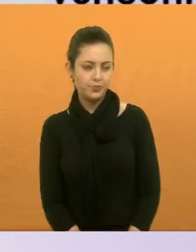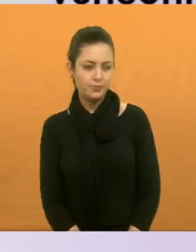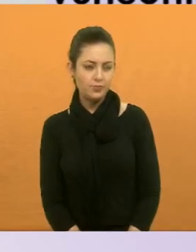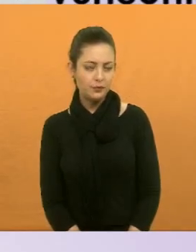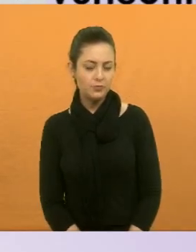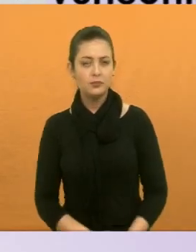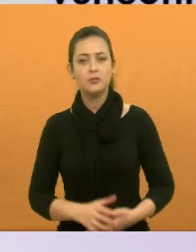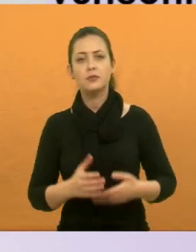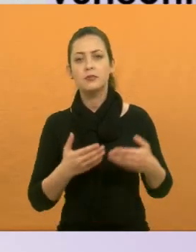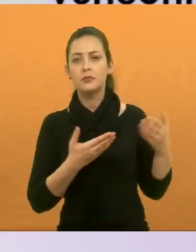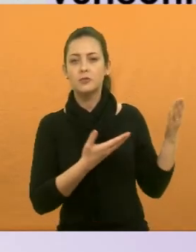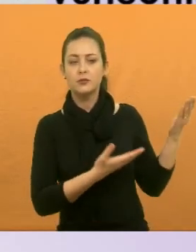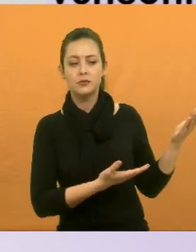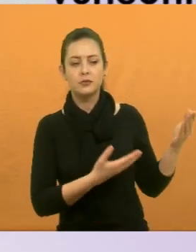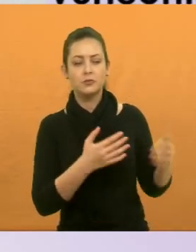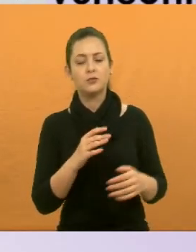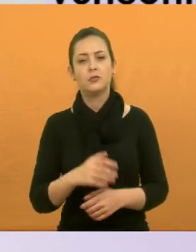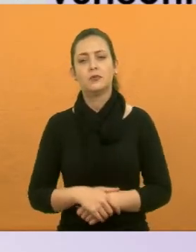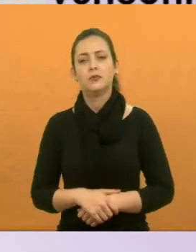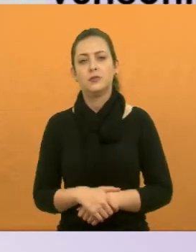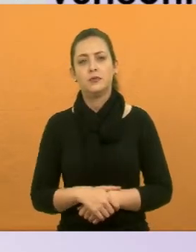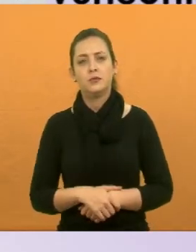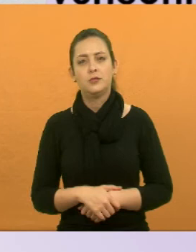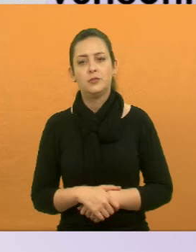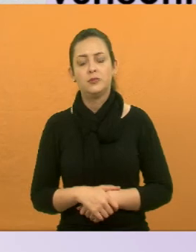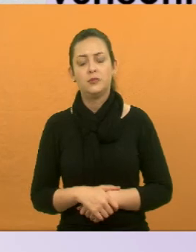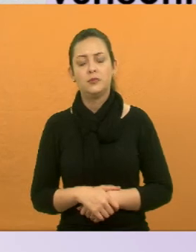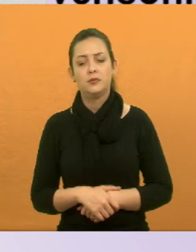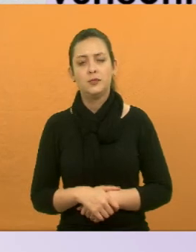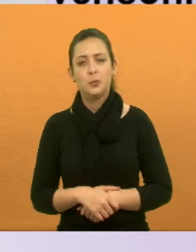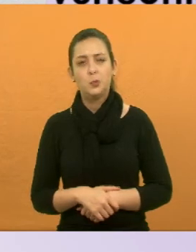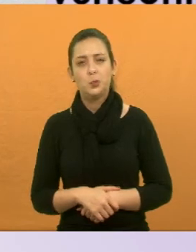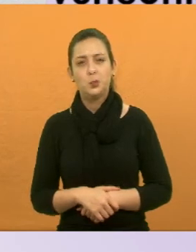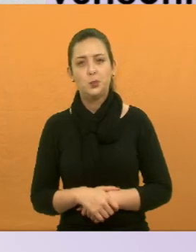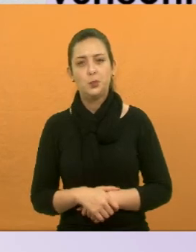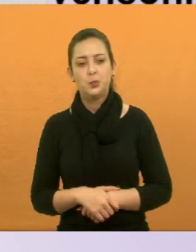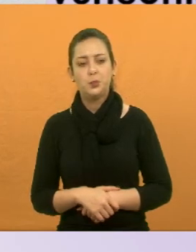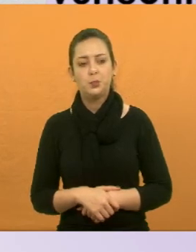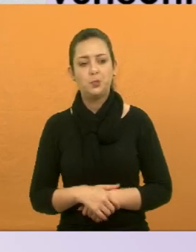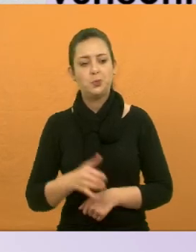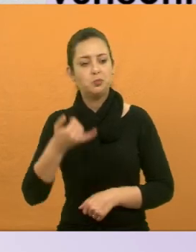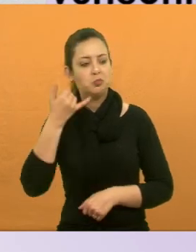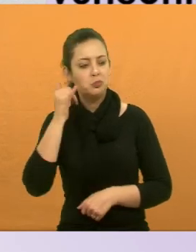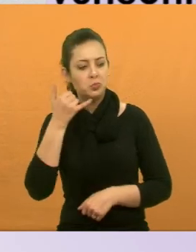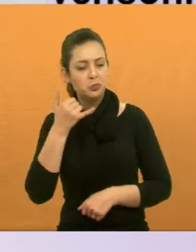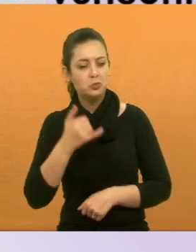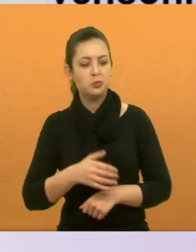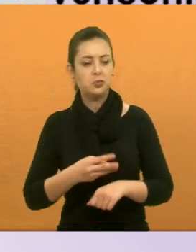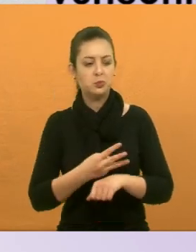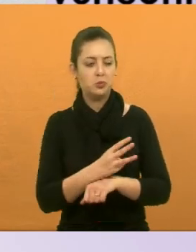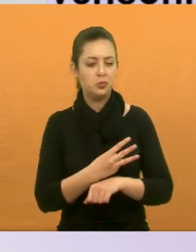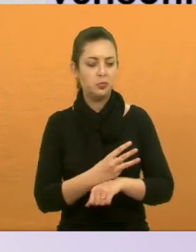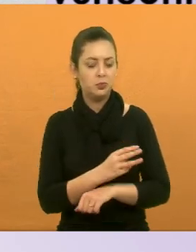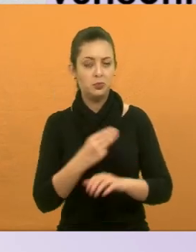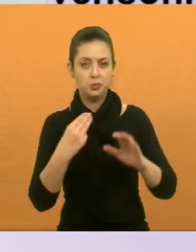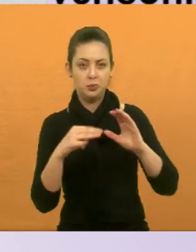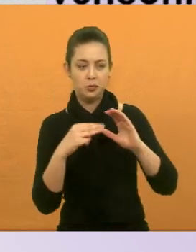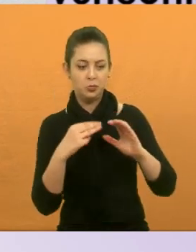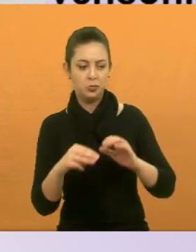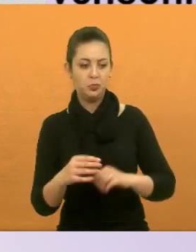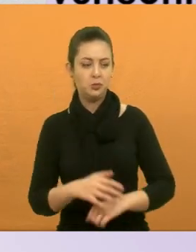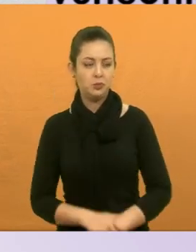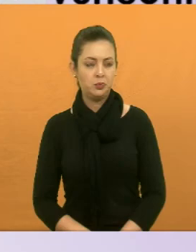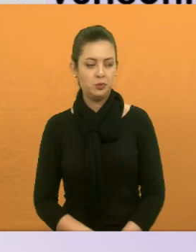Bom, aí estão os meus contatos. Os telefones, o WhatsApp e o e-mail.